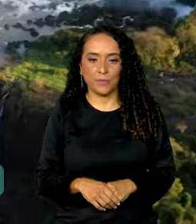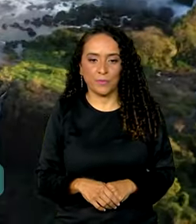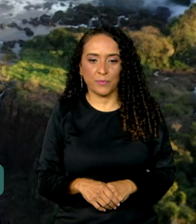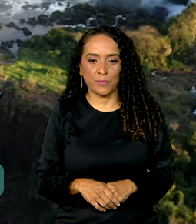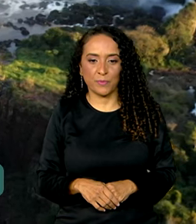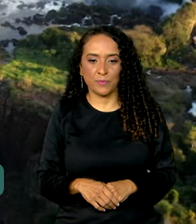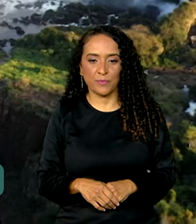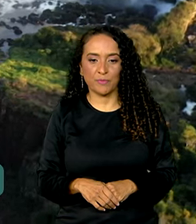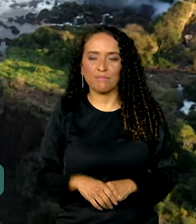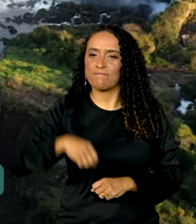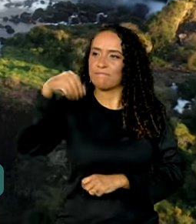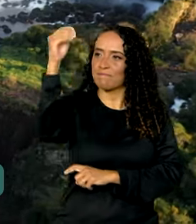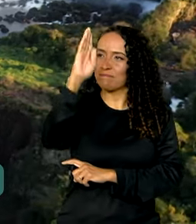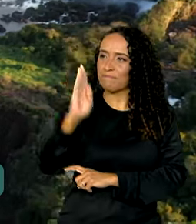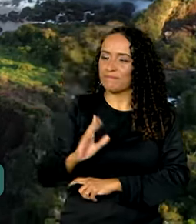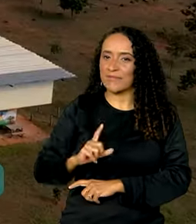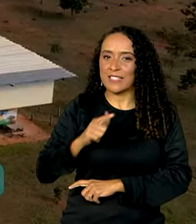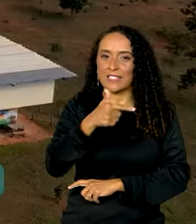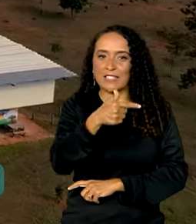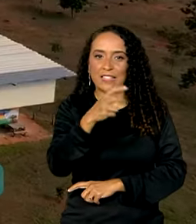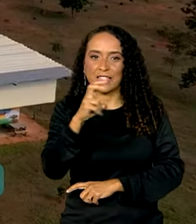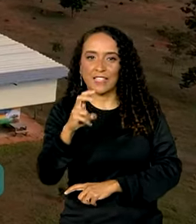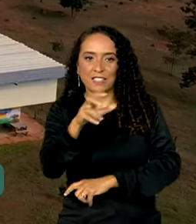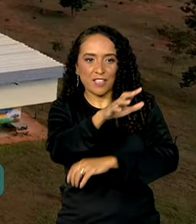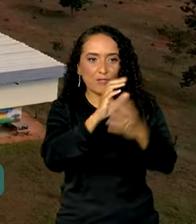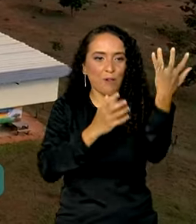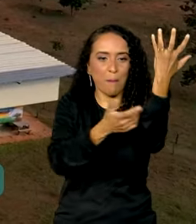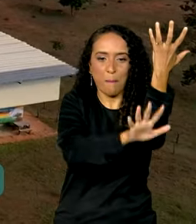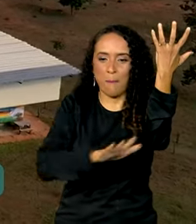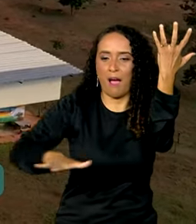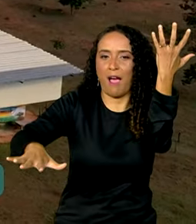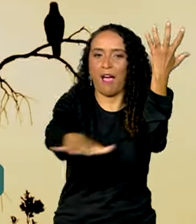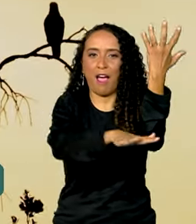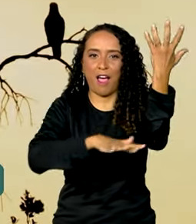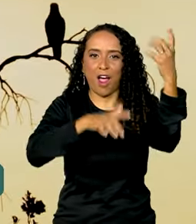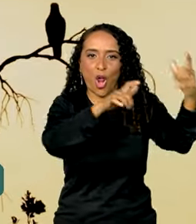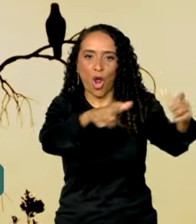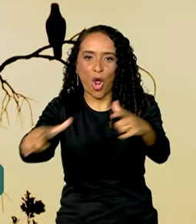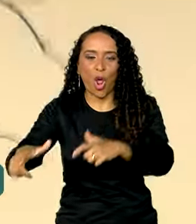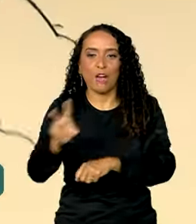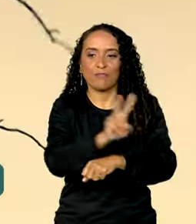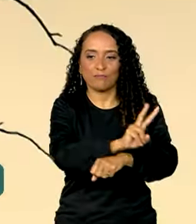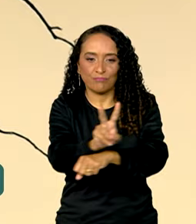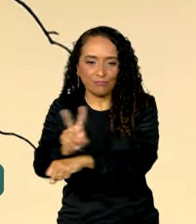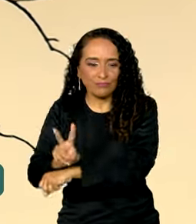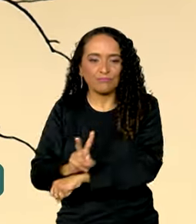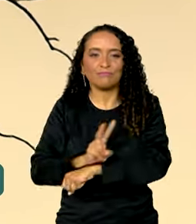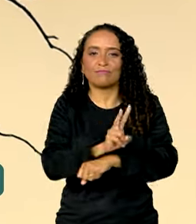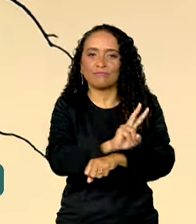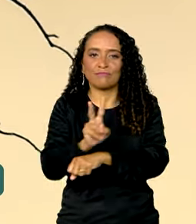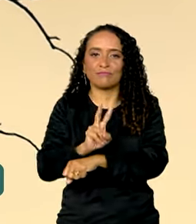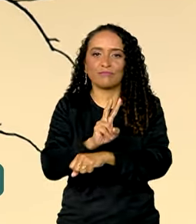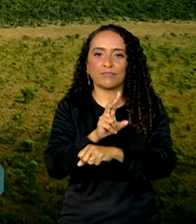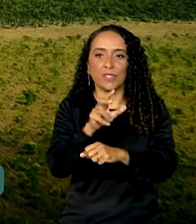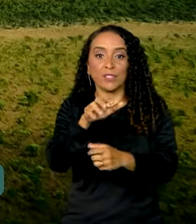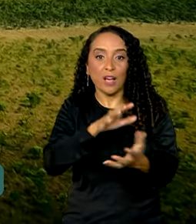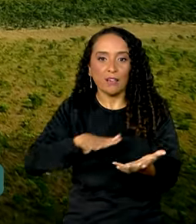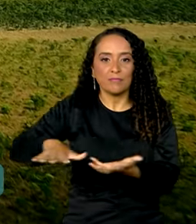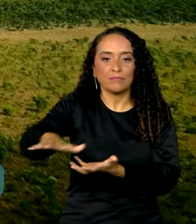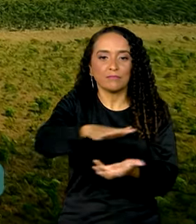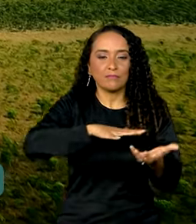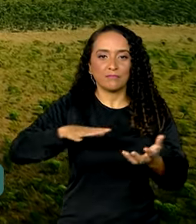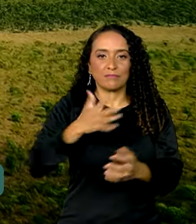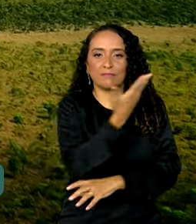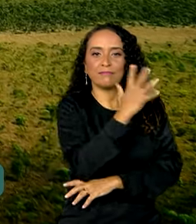O Brasil tem 75 parques nacionais, áreas protegidas, que preservam ecossistemas e